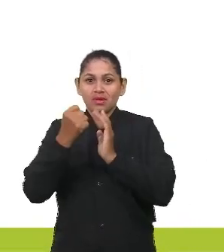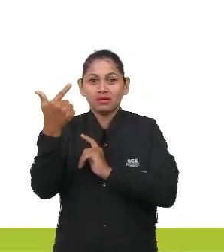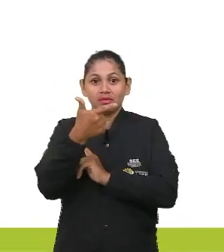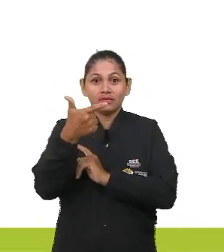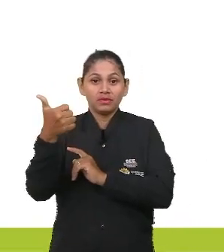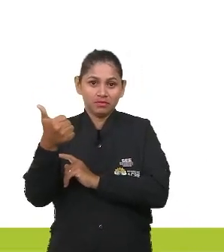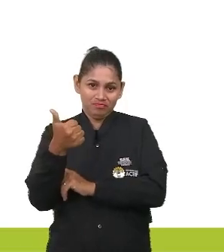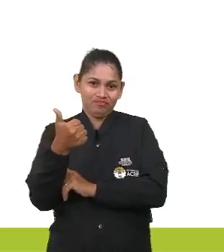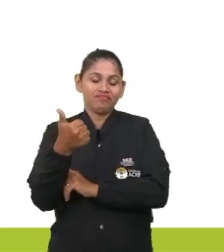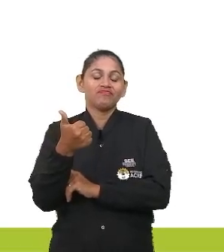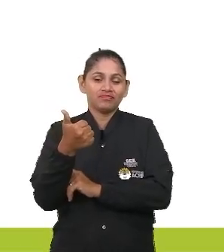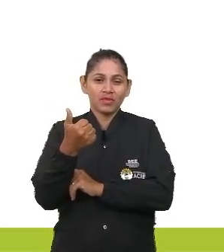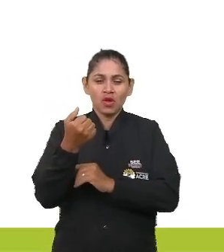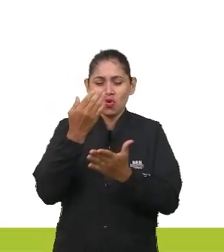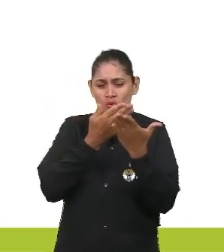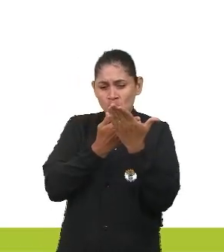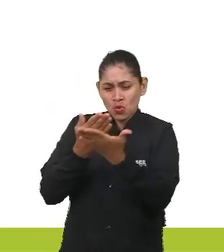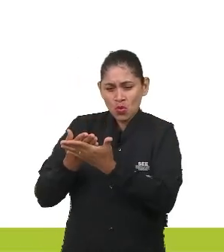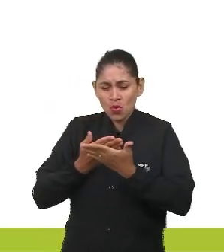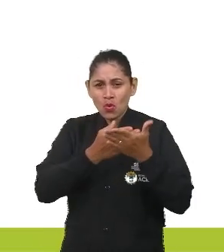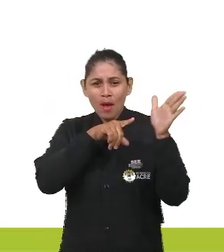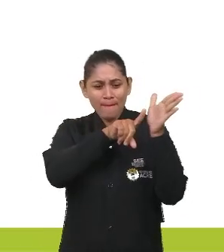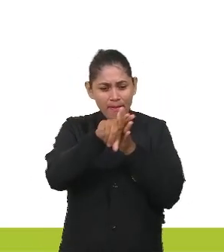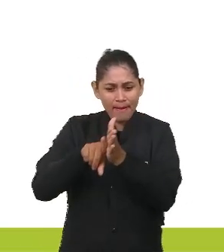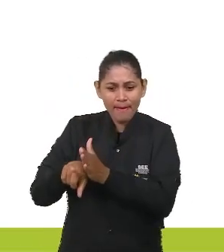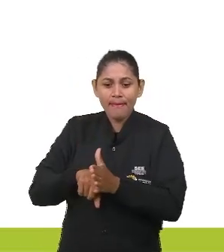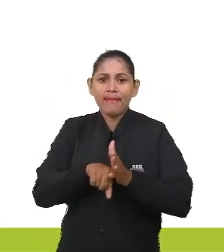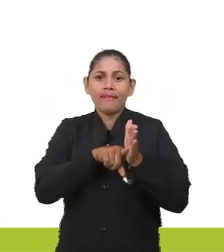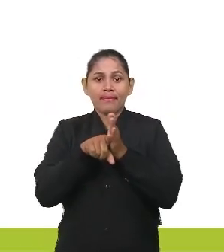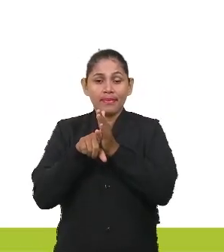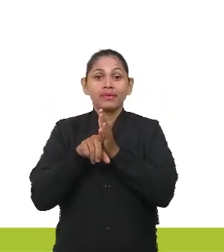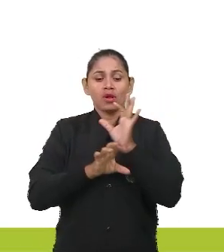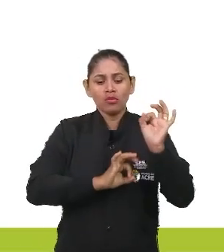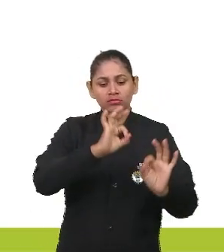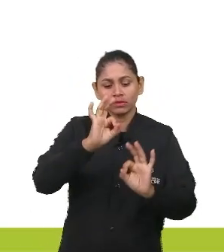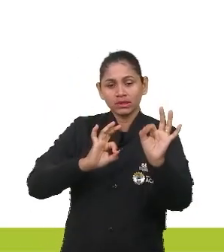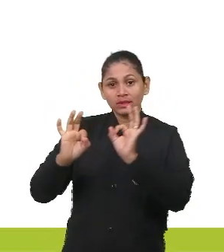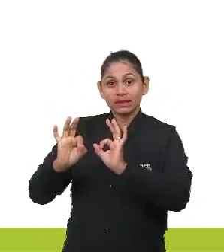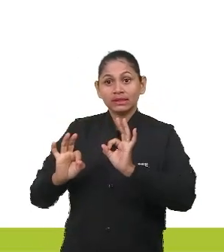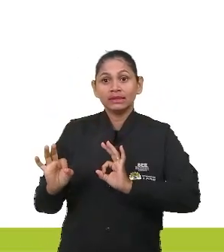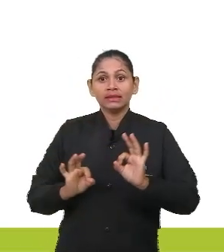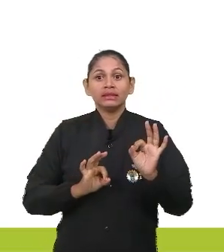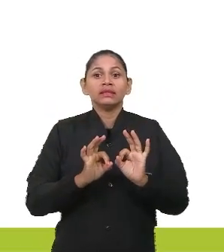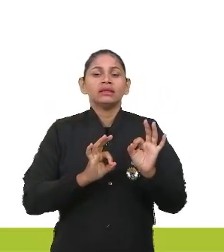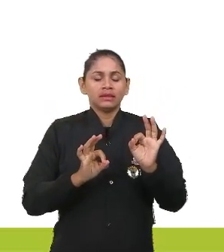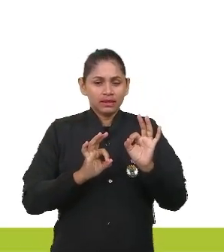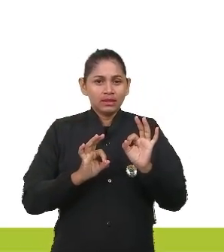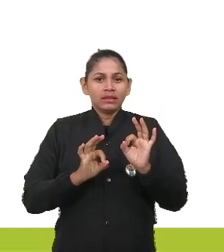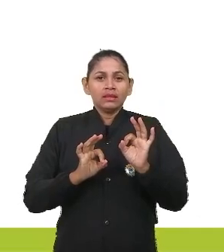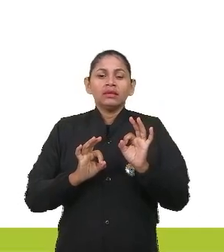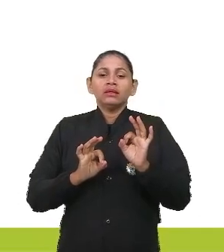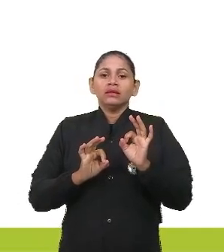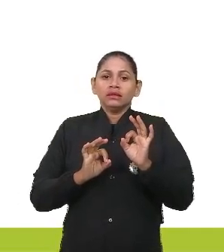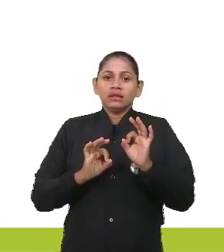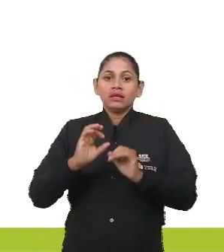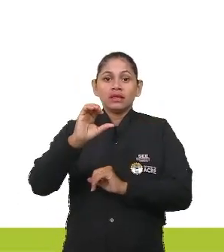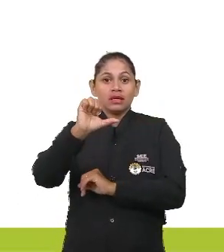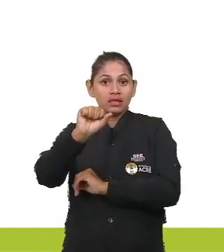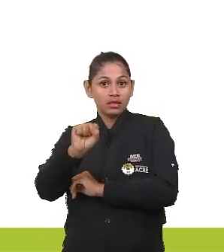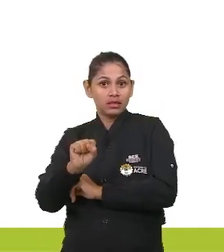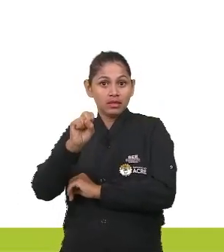Estudo elaborado pela Confederação Nacional da Indústria CNI